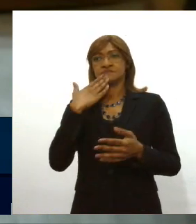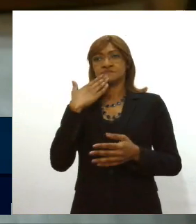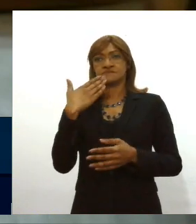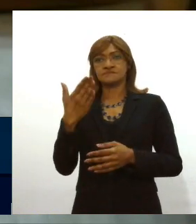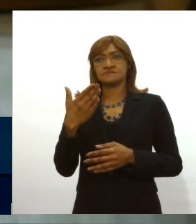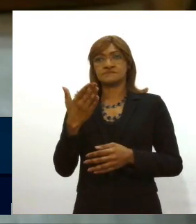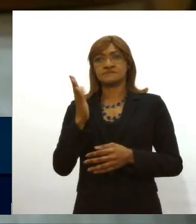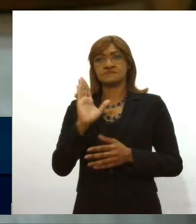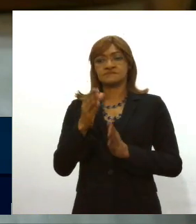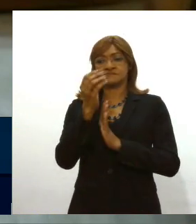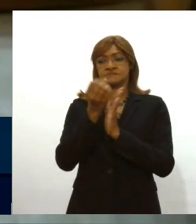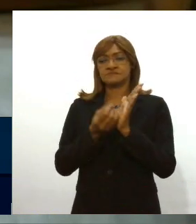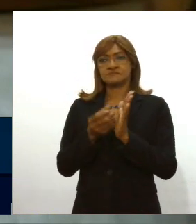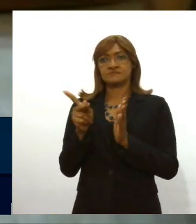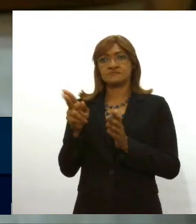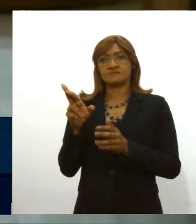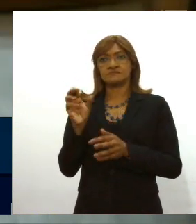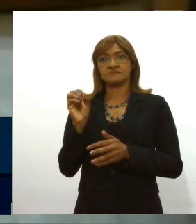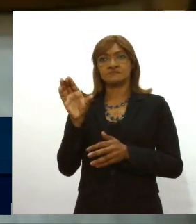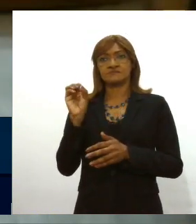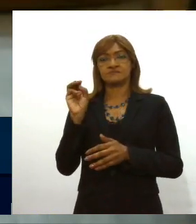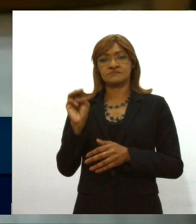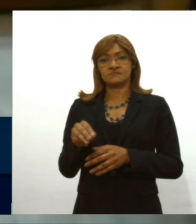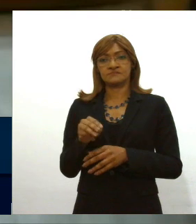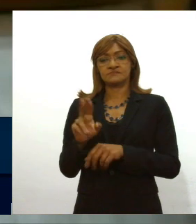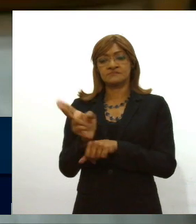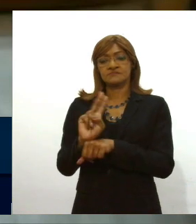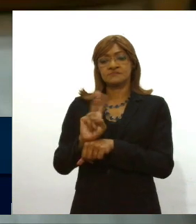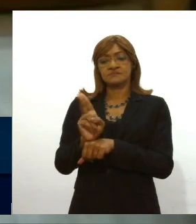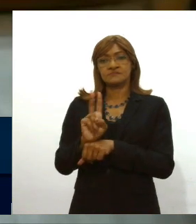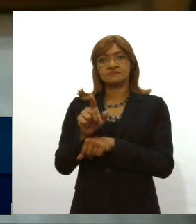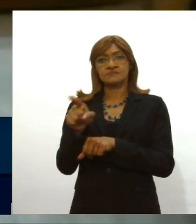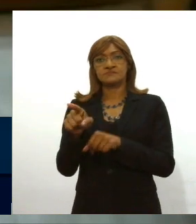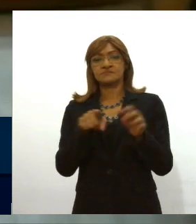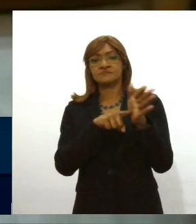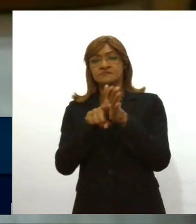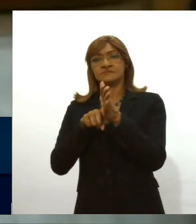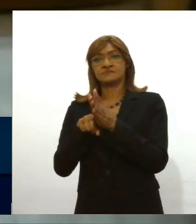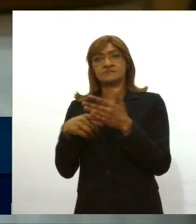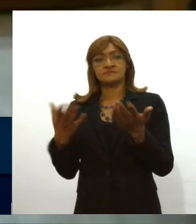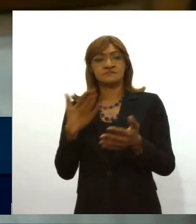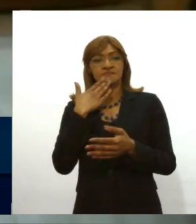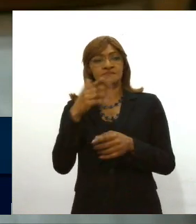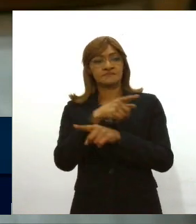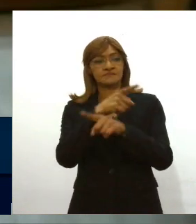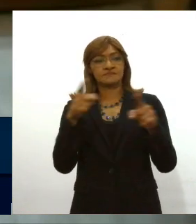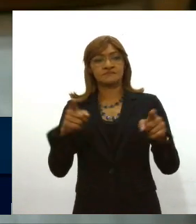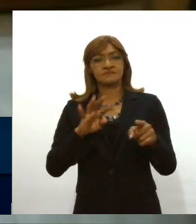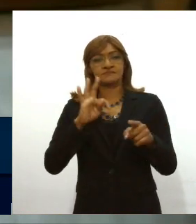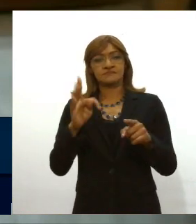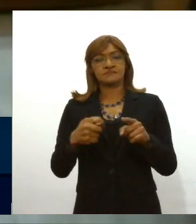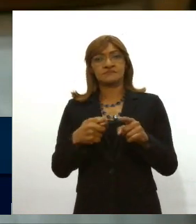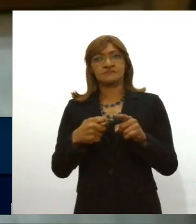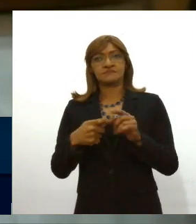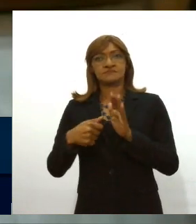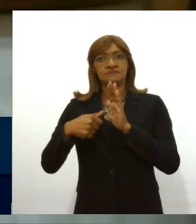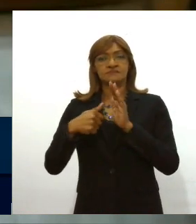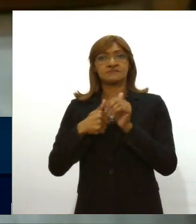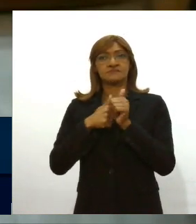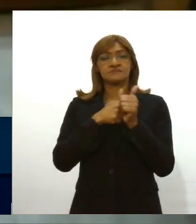que faça essa fiscalização nós também iremos fazer essa fiscalização e peço aos nossos seguidores para quem